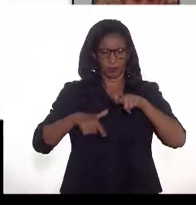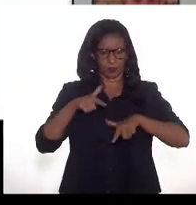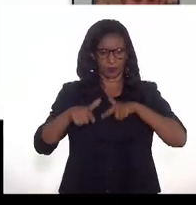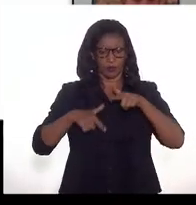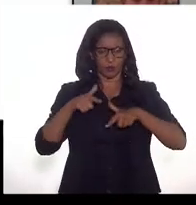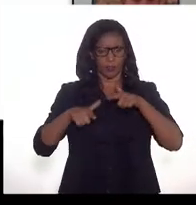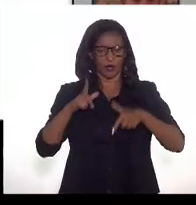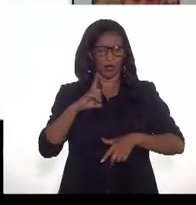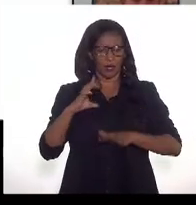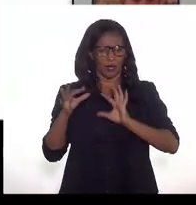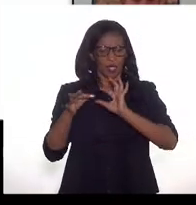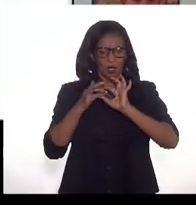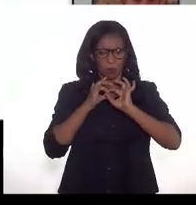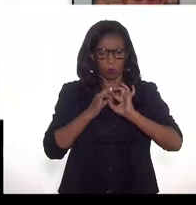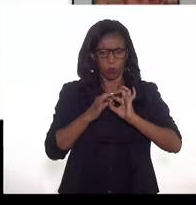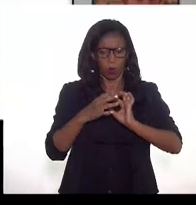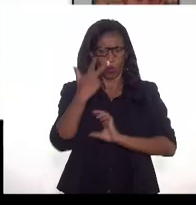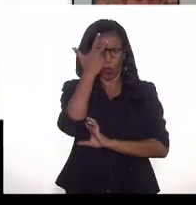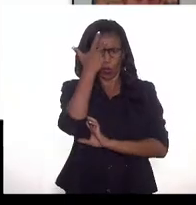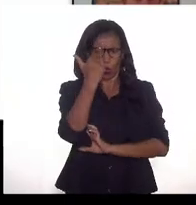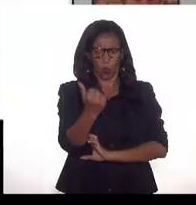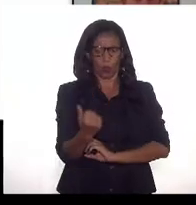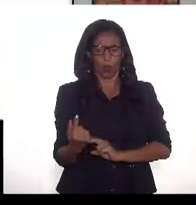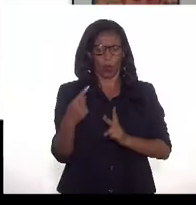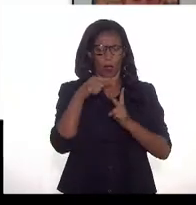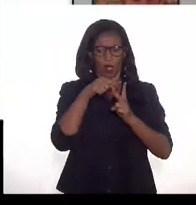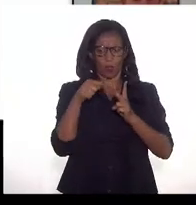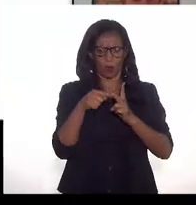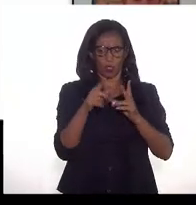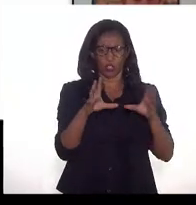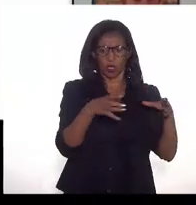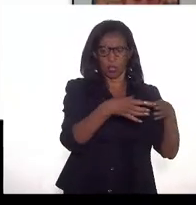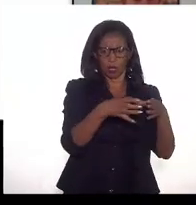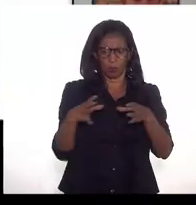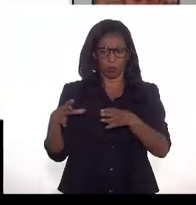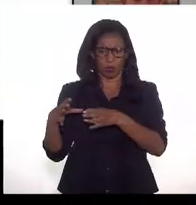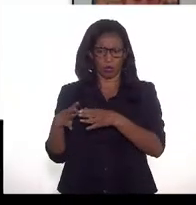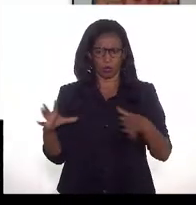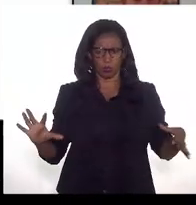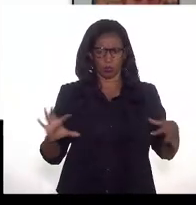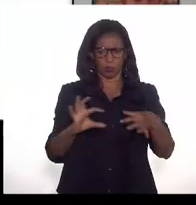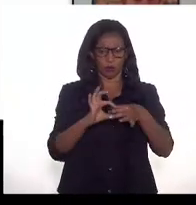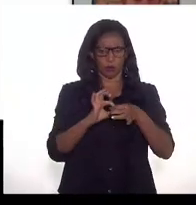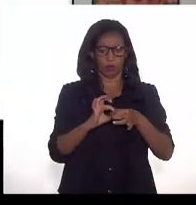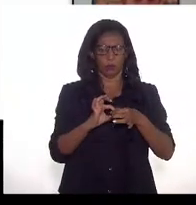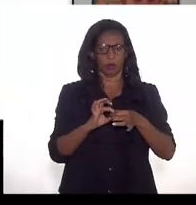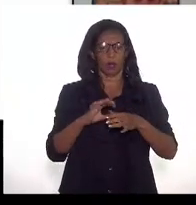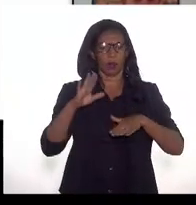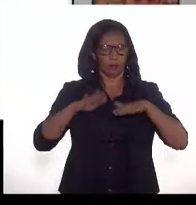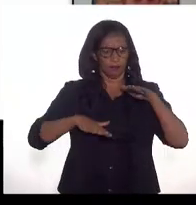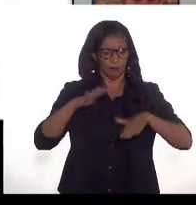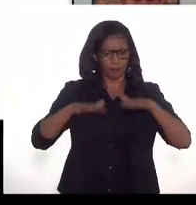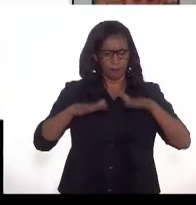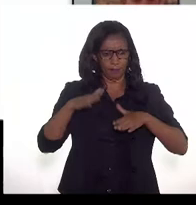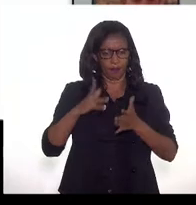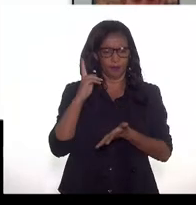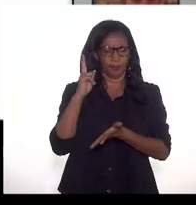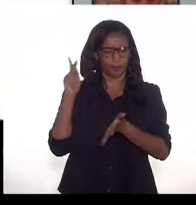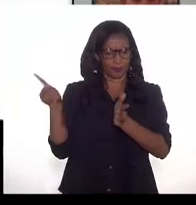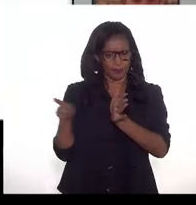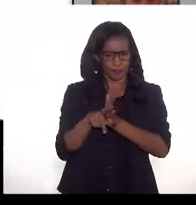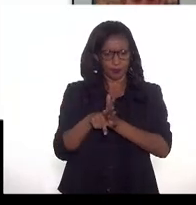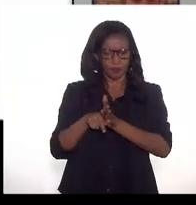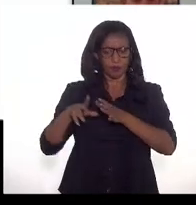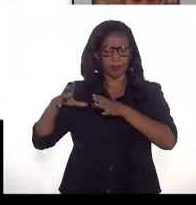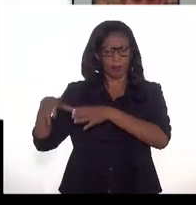a eles ligados, quando comum, a dois ou mais campos produtores, ainda que pertencentes a áreas de concessões diferentes,